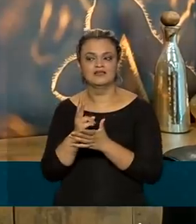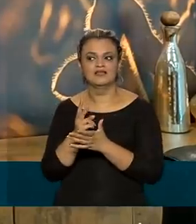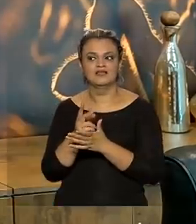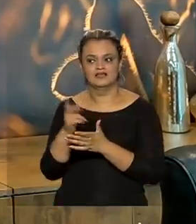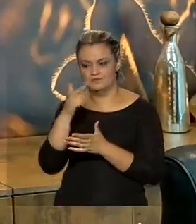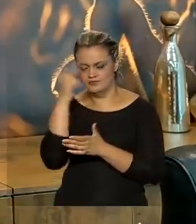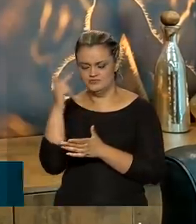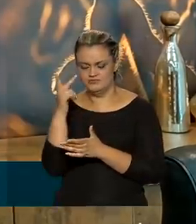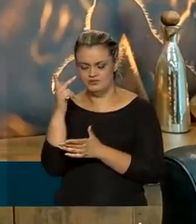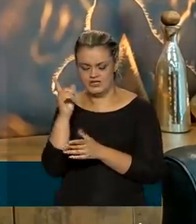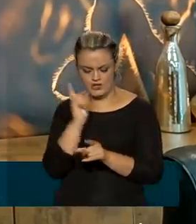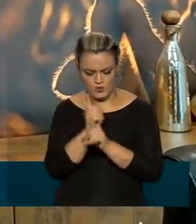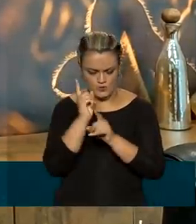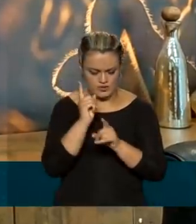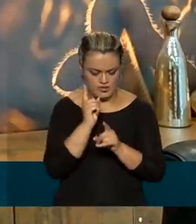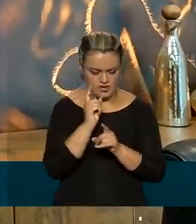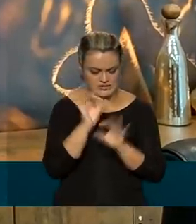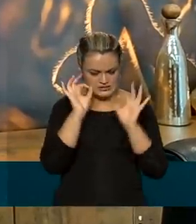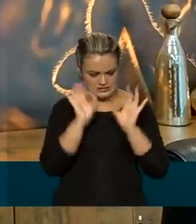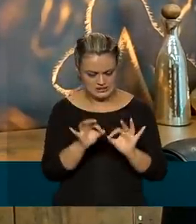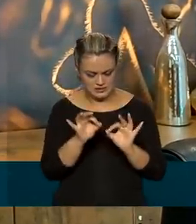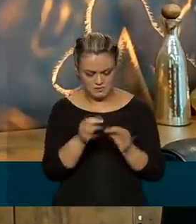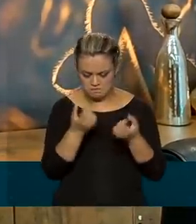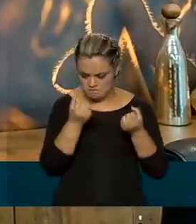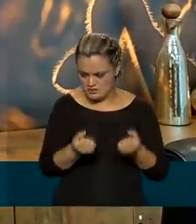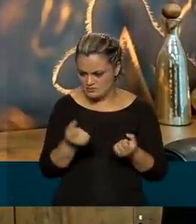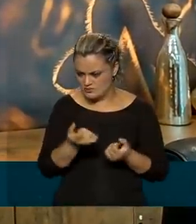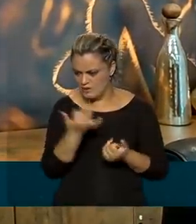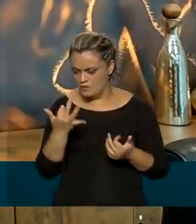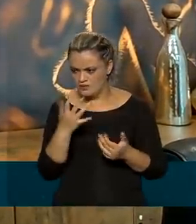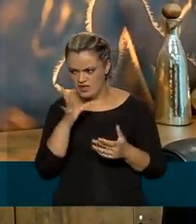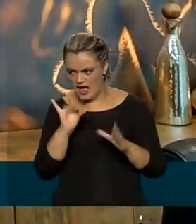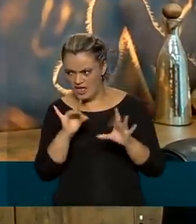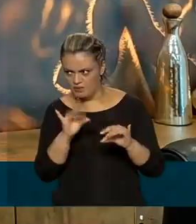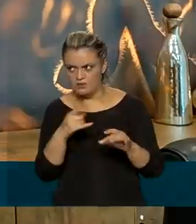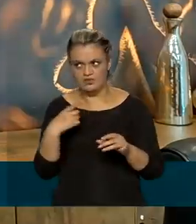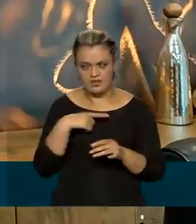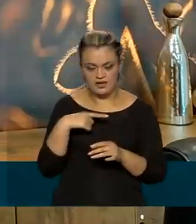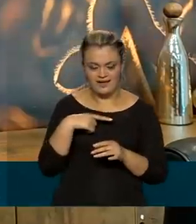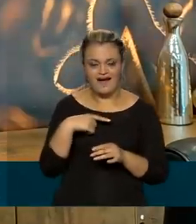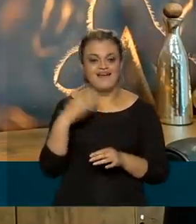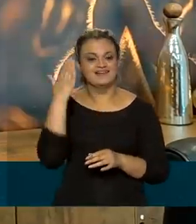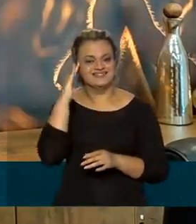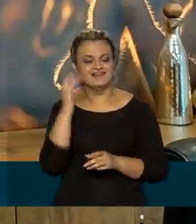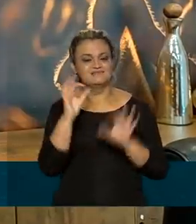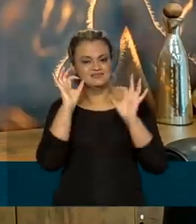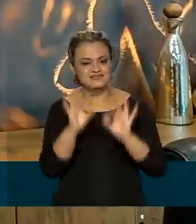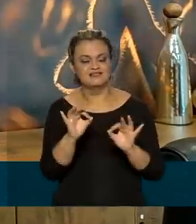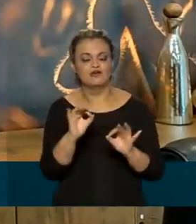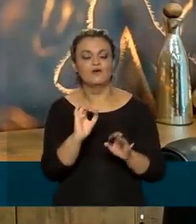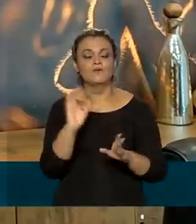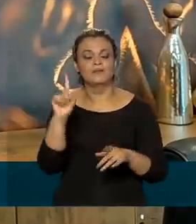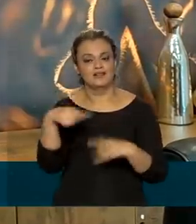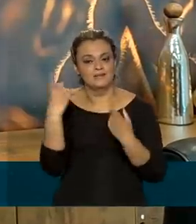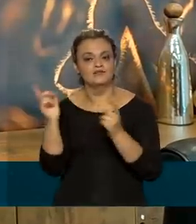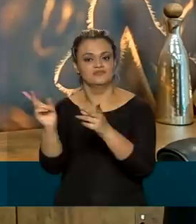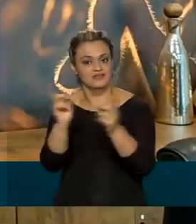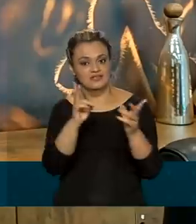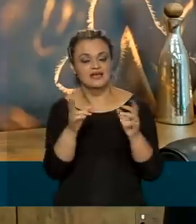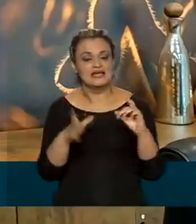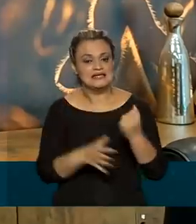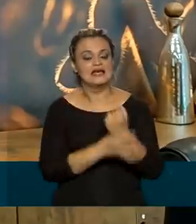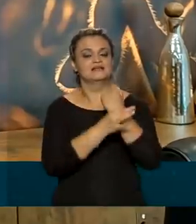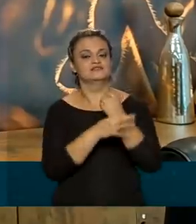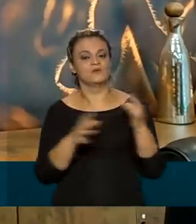tem a verificação, a medição correta disso, garante além de transparência durante a comercialização, garante